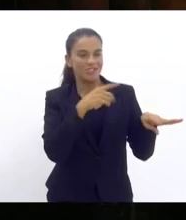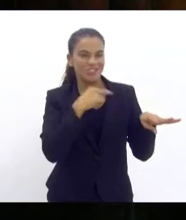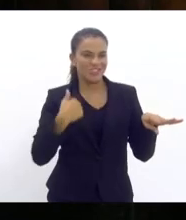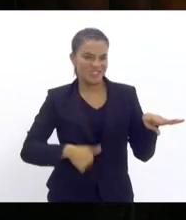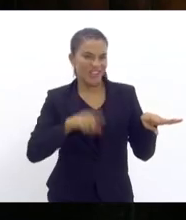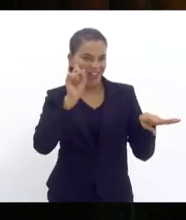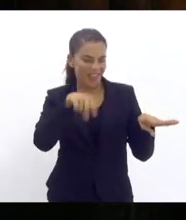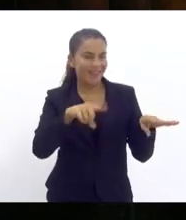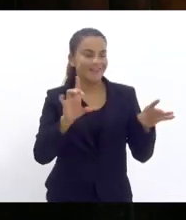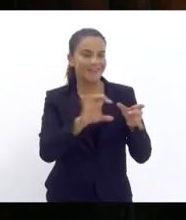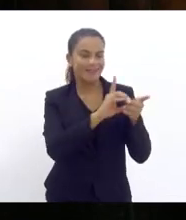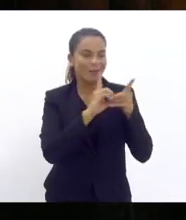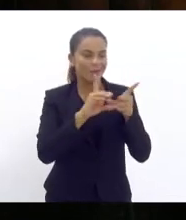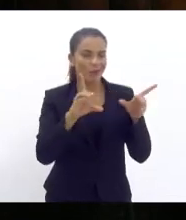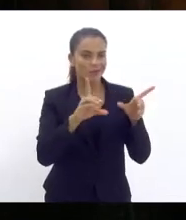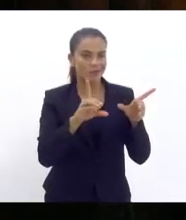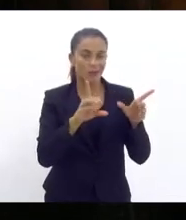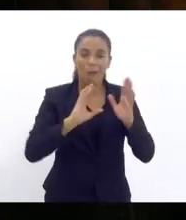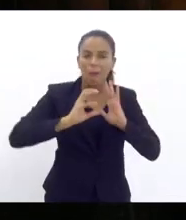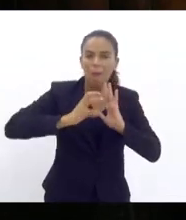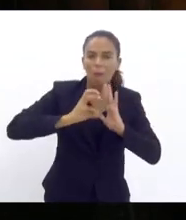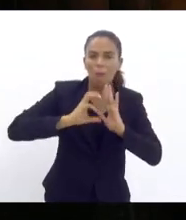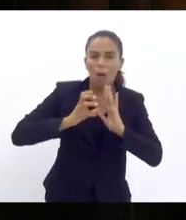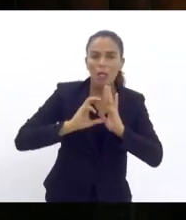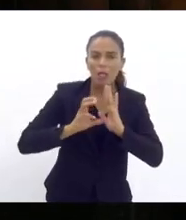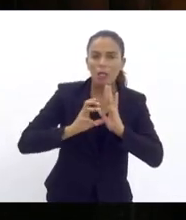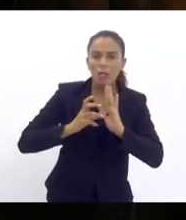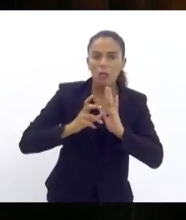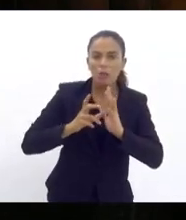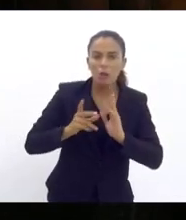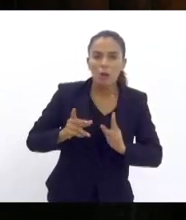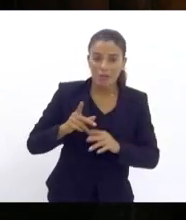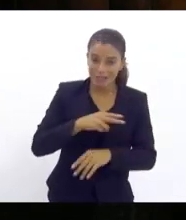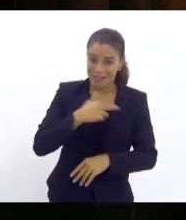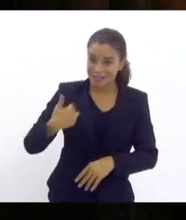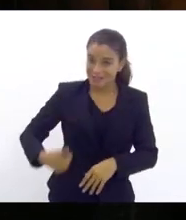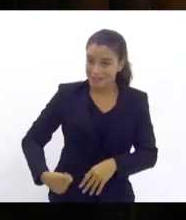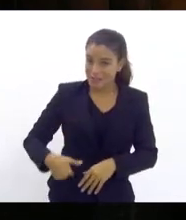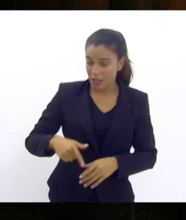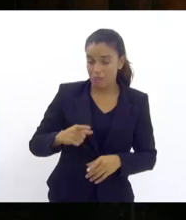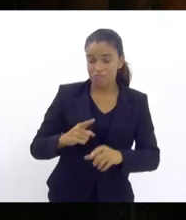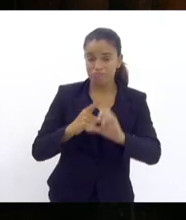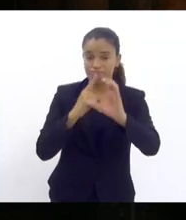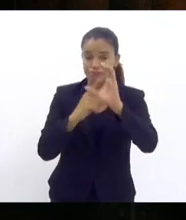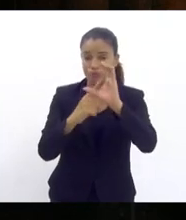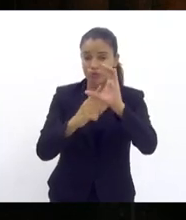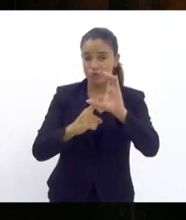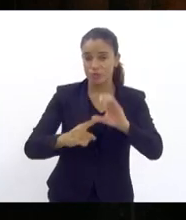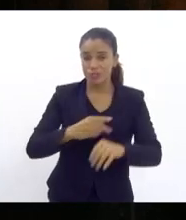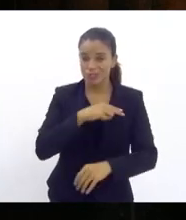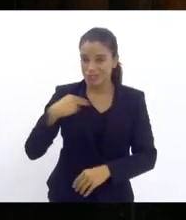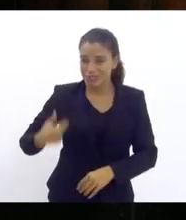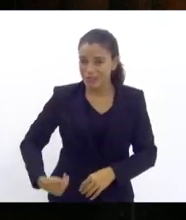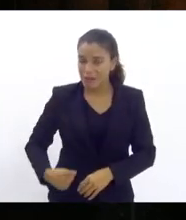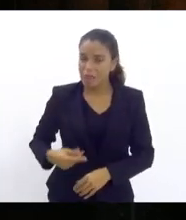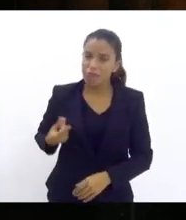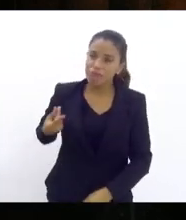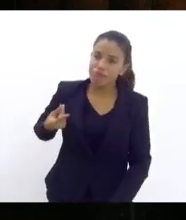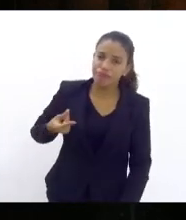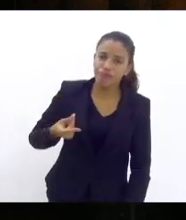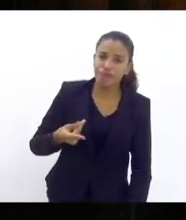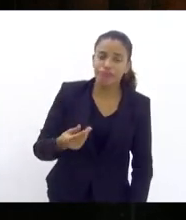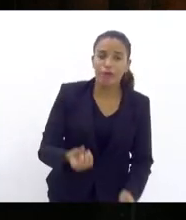partido que está no poder na China partido comunista chinês está no poder desde